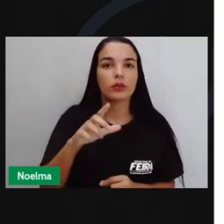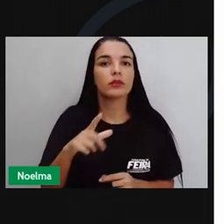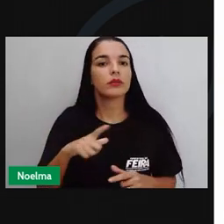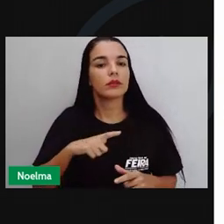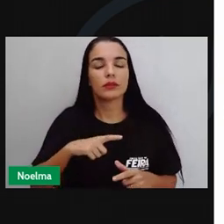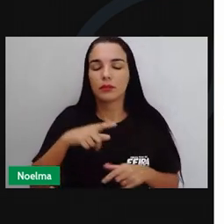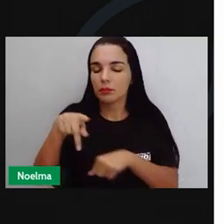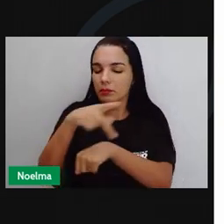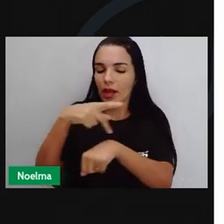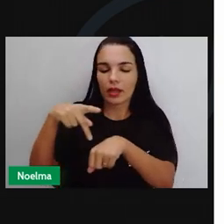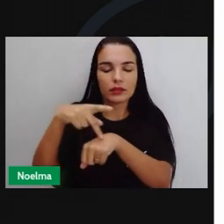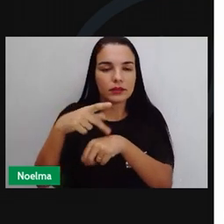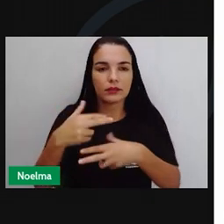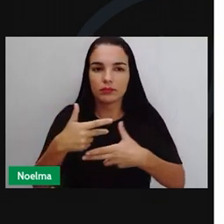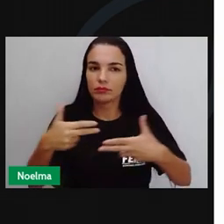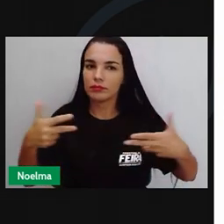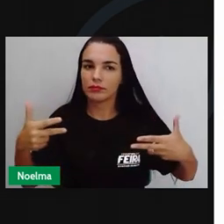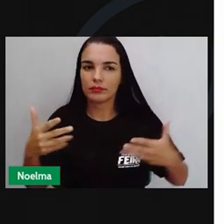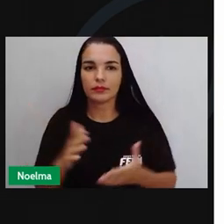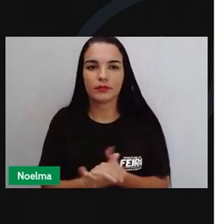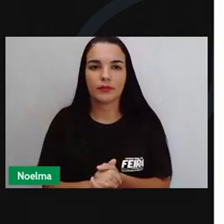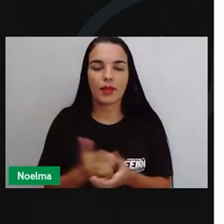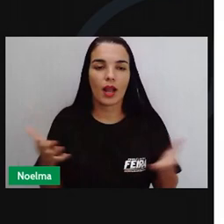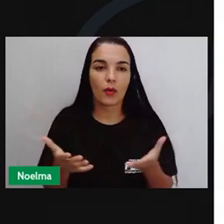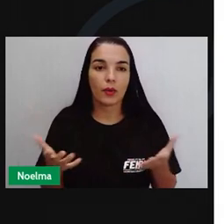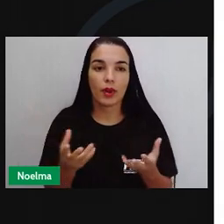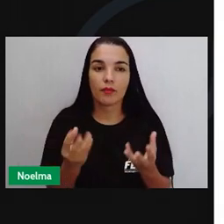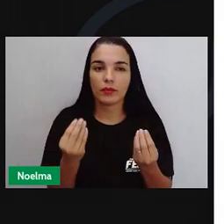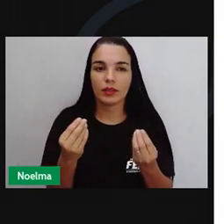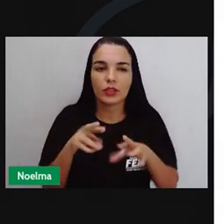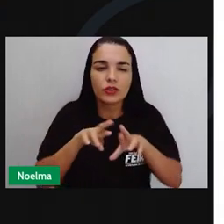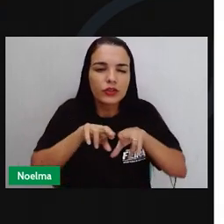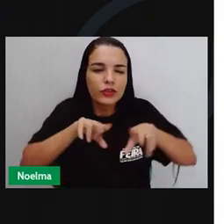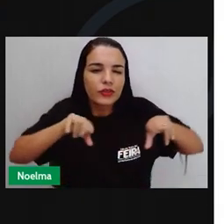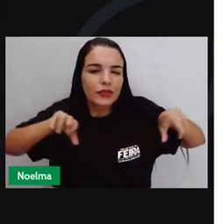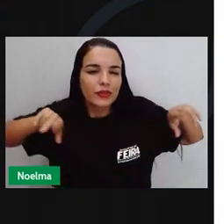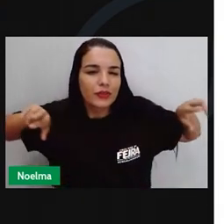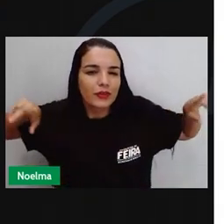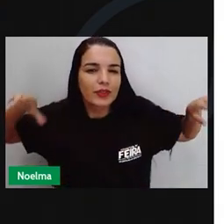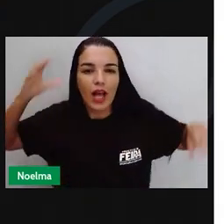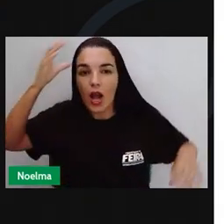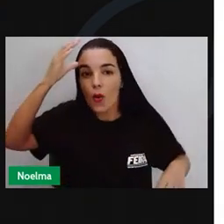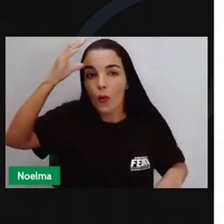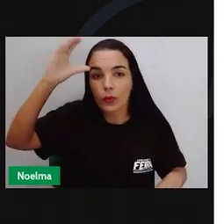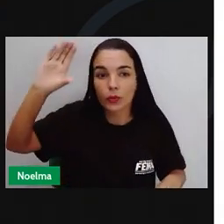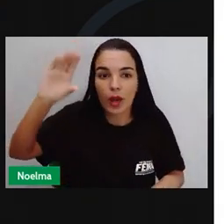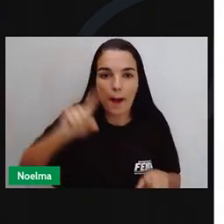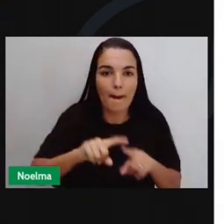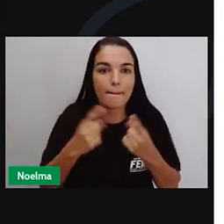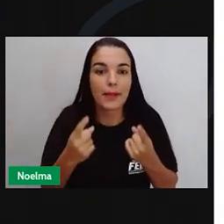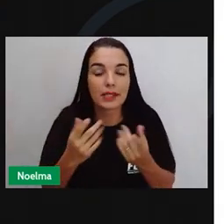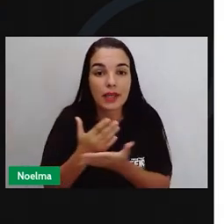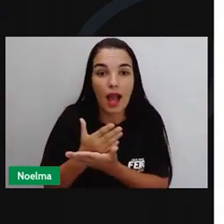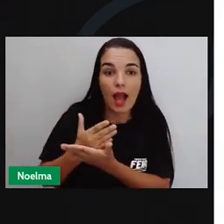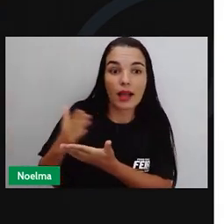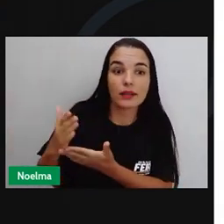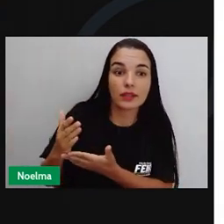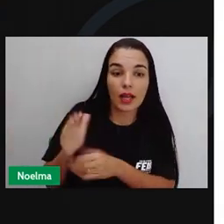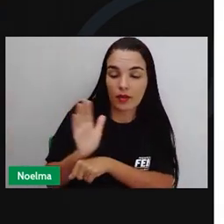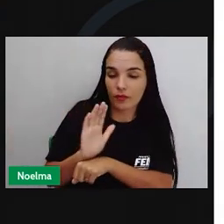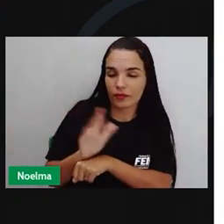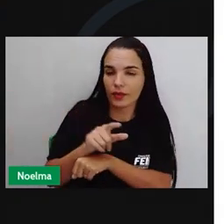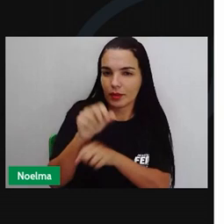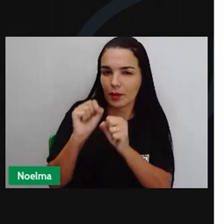No vídeo de hoje, falaremos sobre a diversidade cultural brasileira. Mas antes de darmos início ao nosso vídeo,